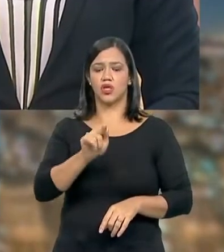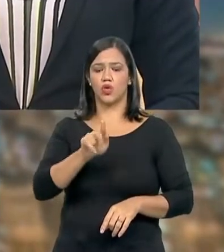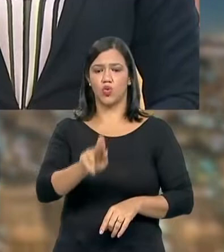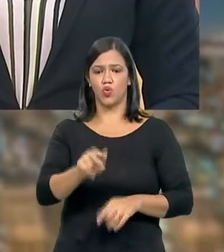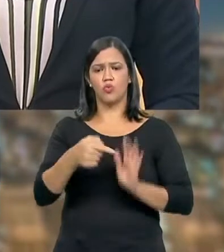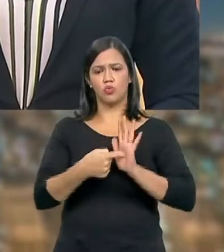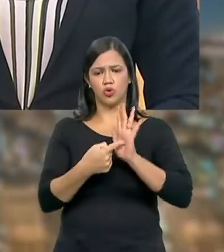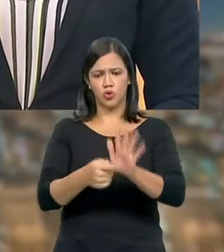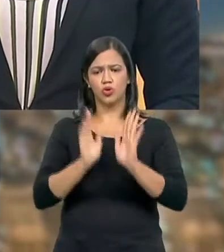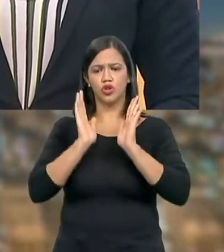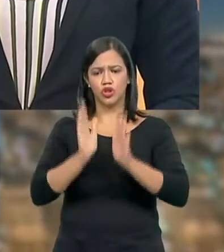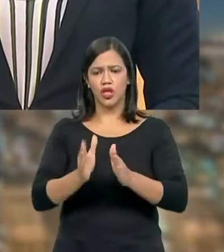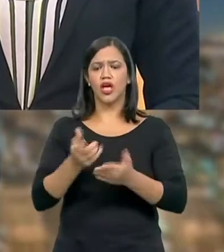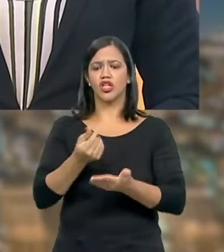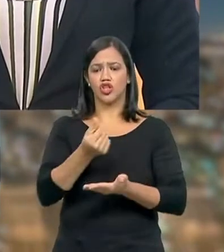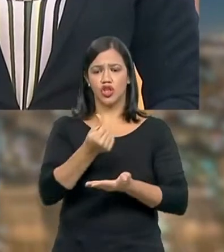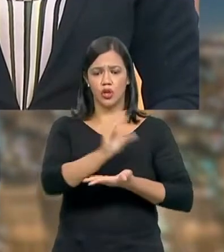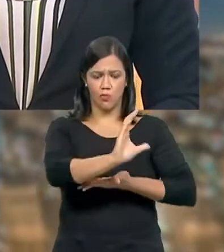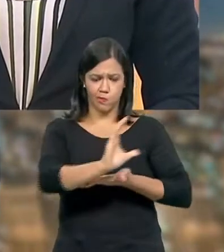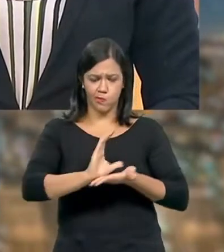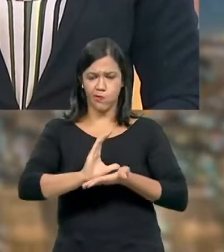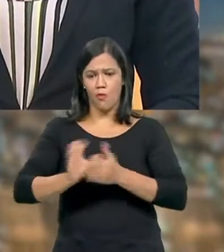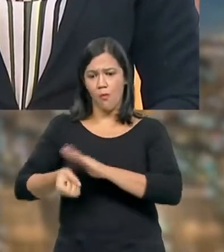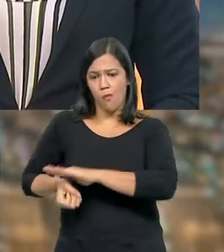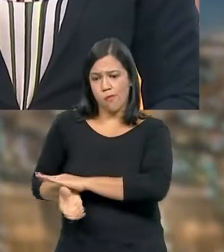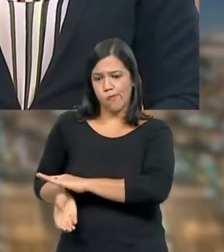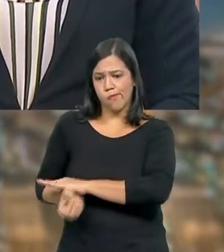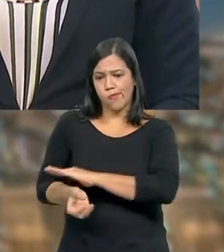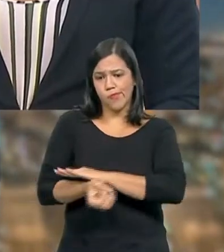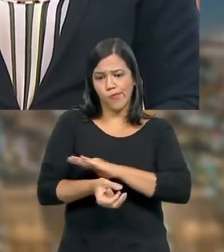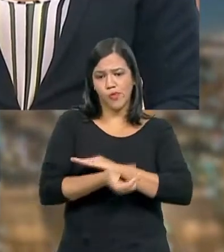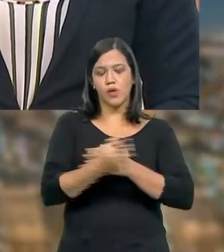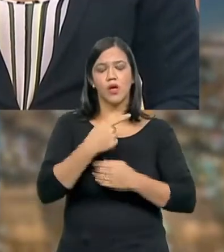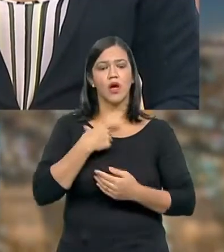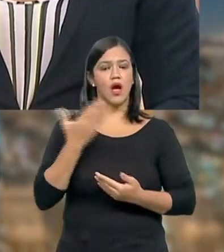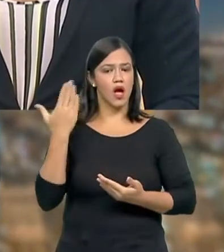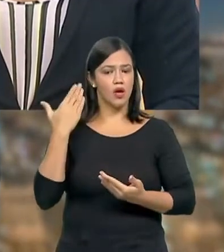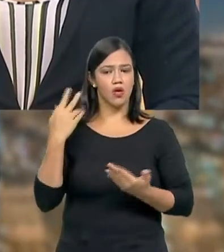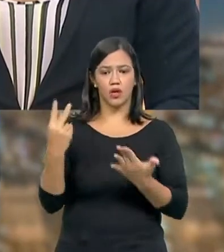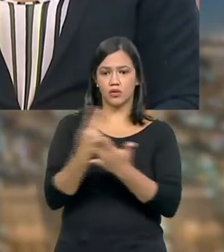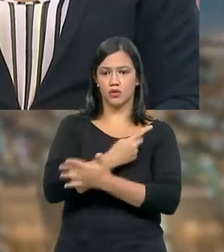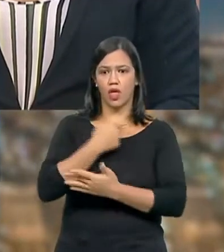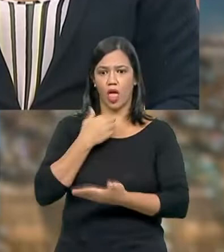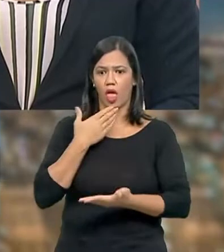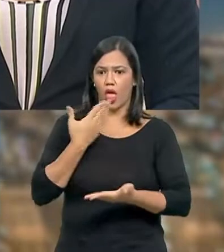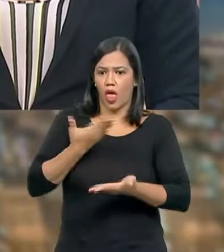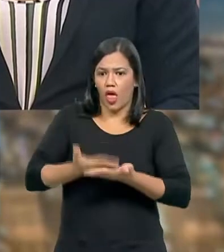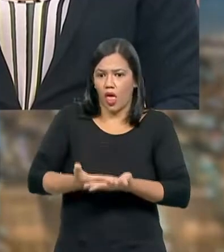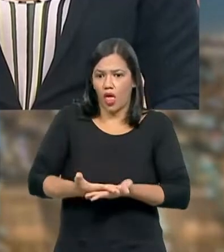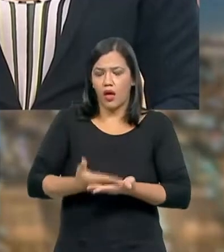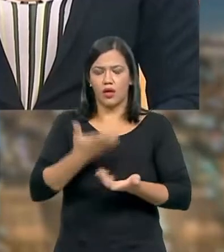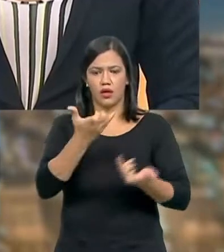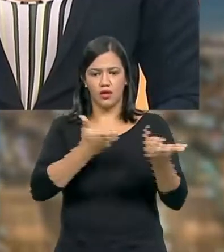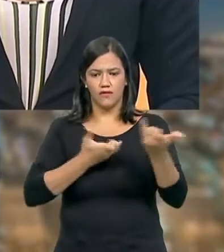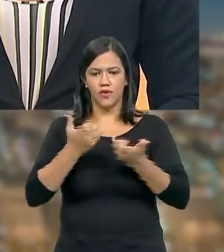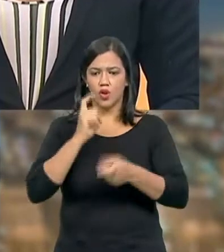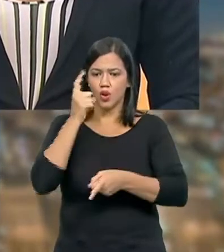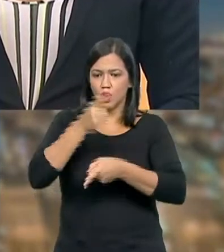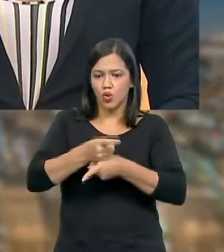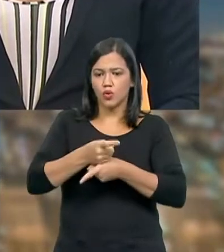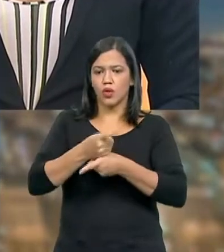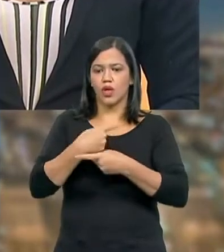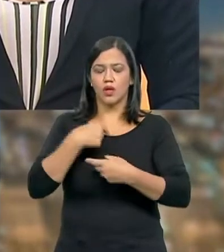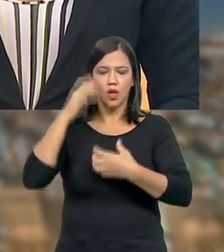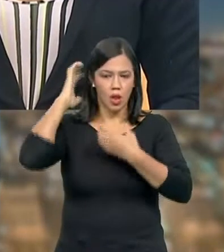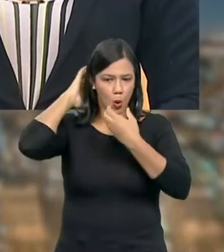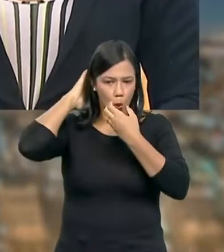de recursos públicos. Nós vimos recentemente uma notícia que me deixou estarrecido. Foi encontrado respiradores